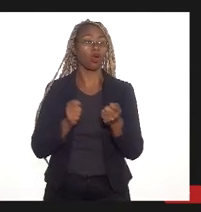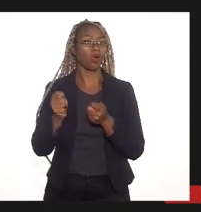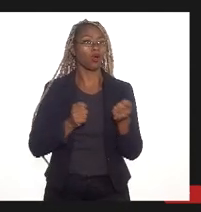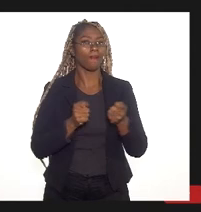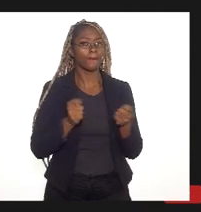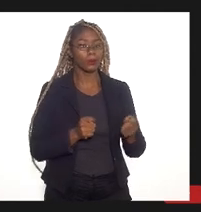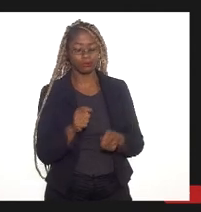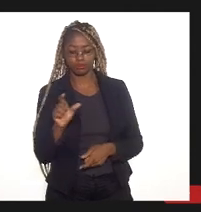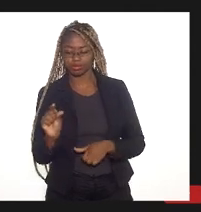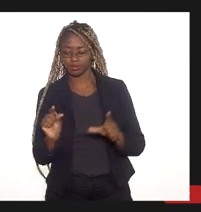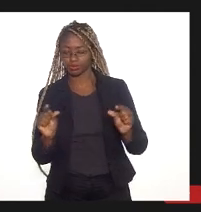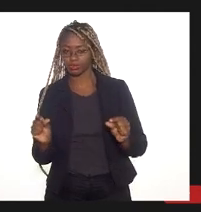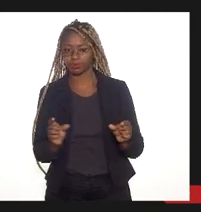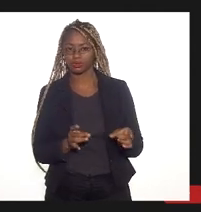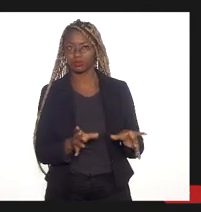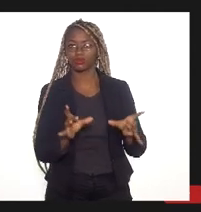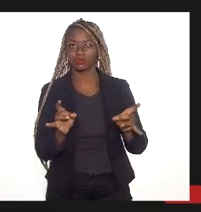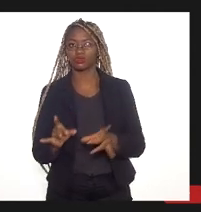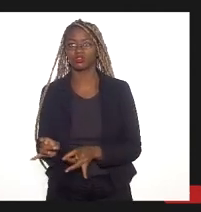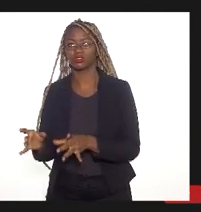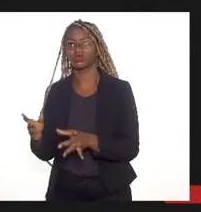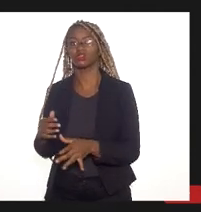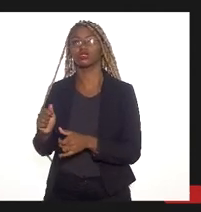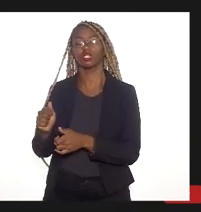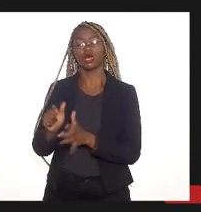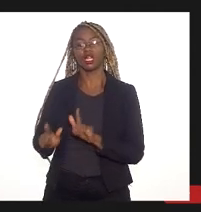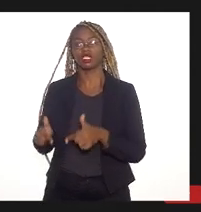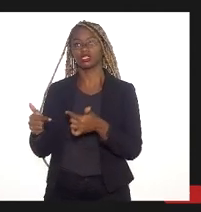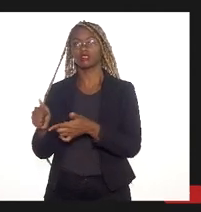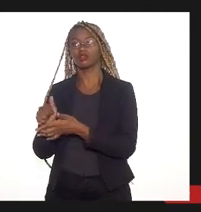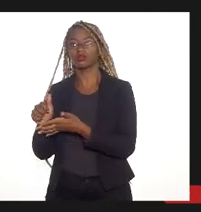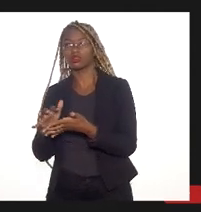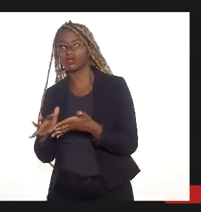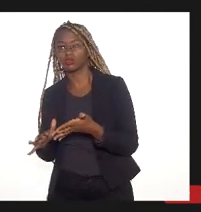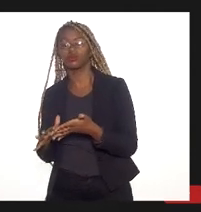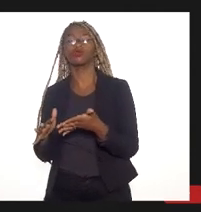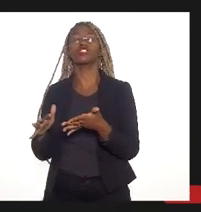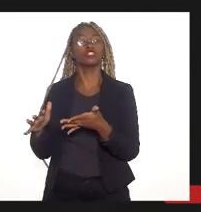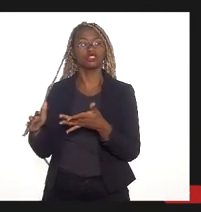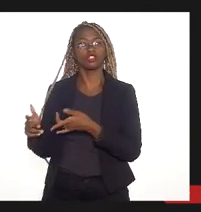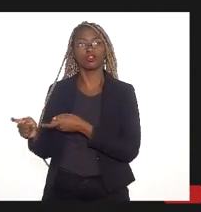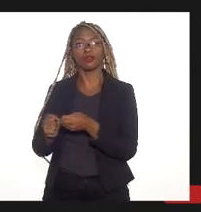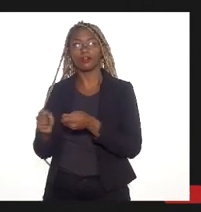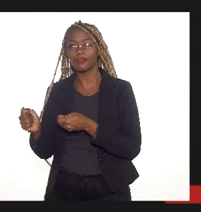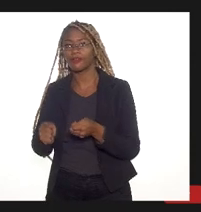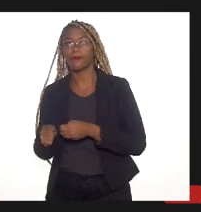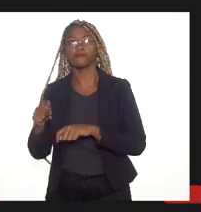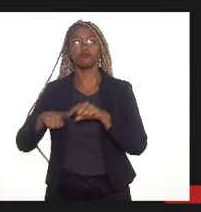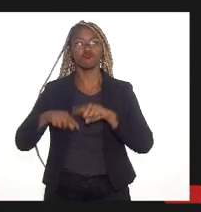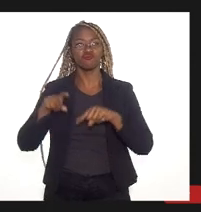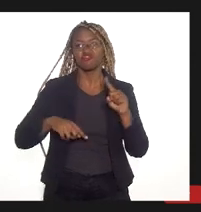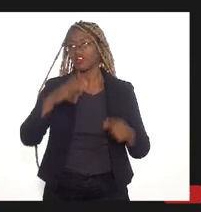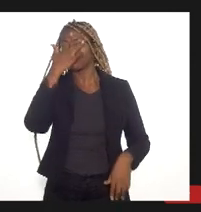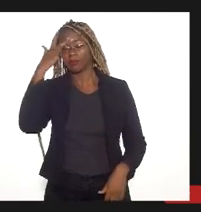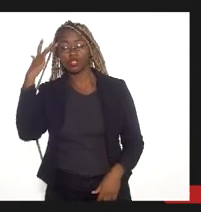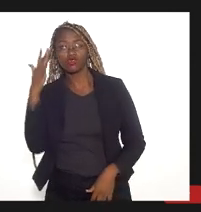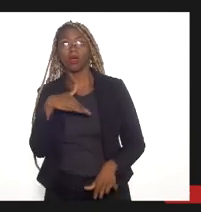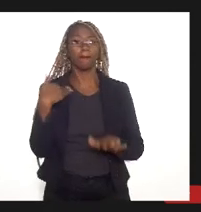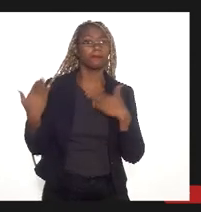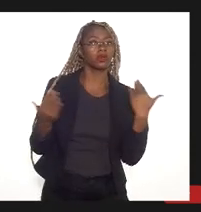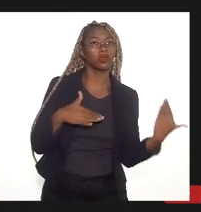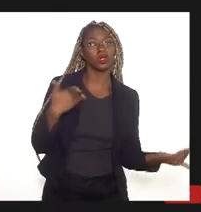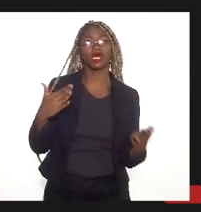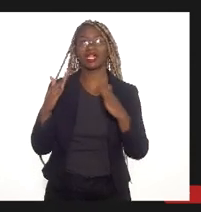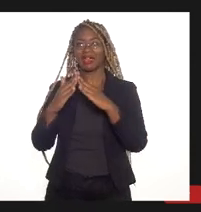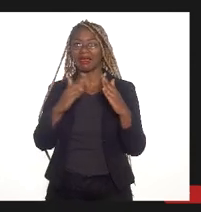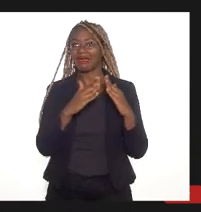de pequenos comércios, atividade econômica, casas, pessoas, objetos, utensílios de